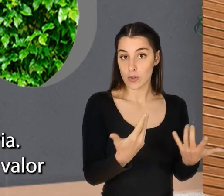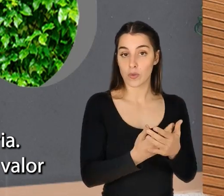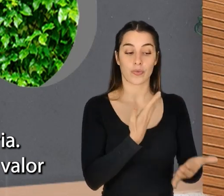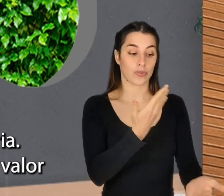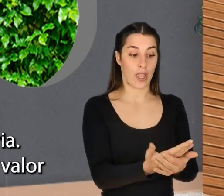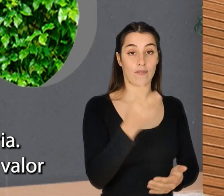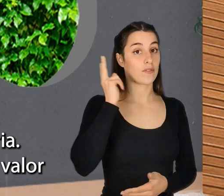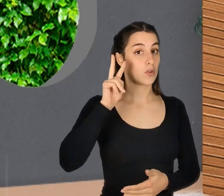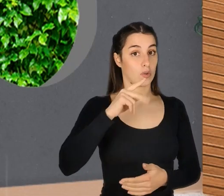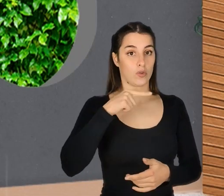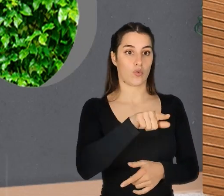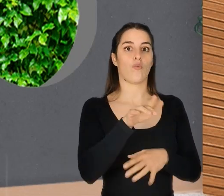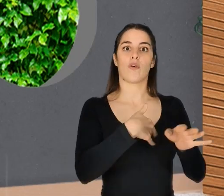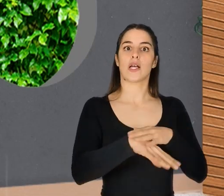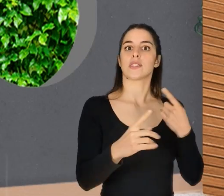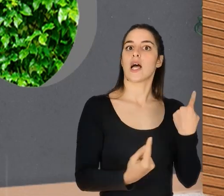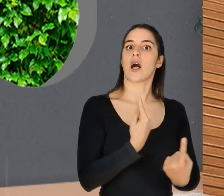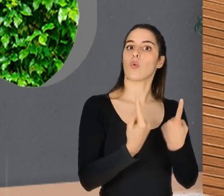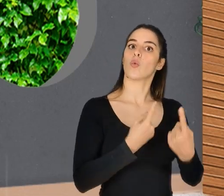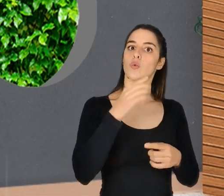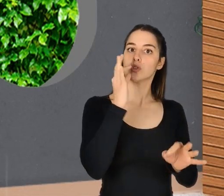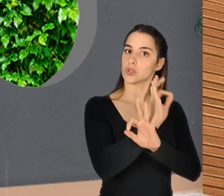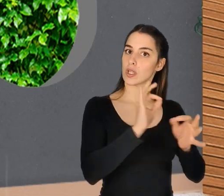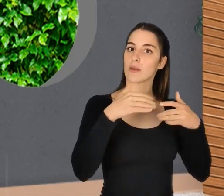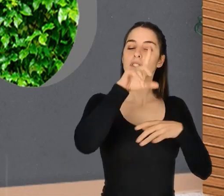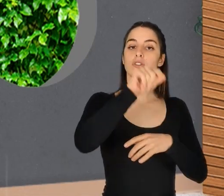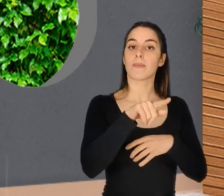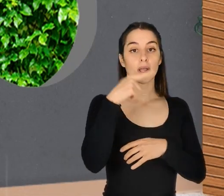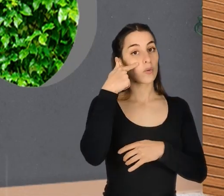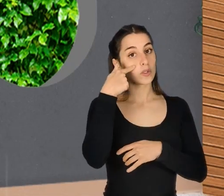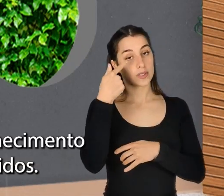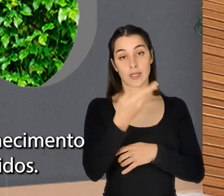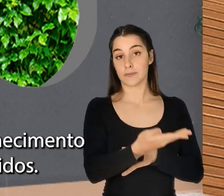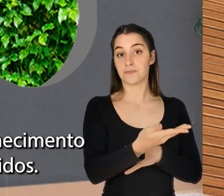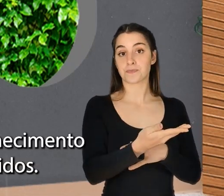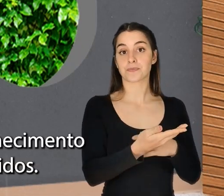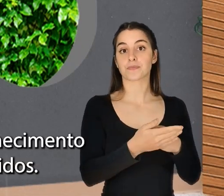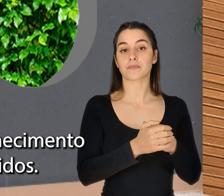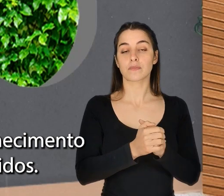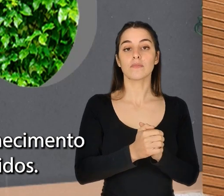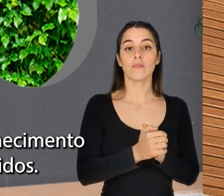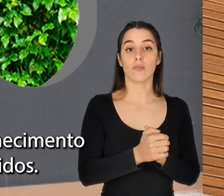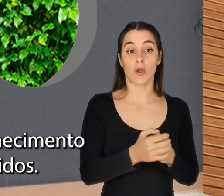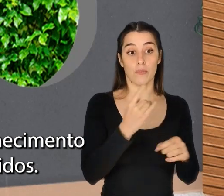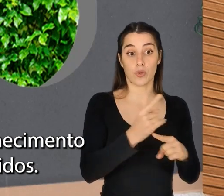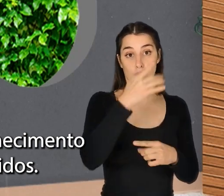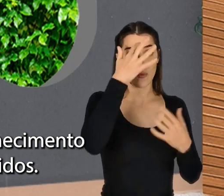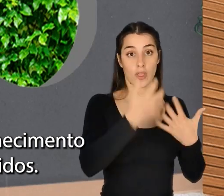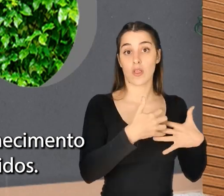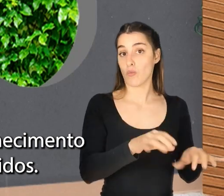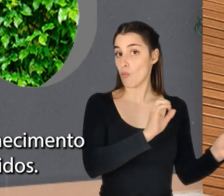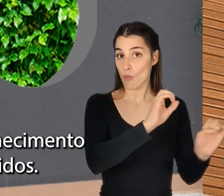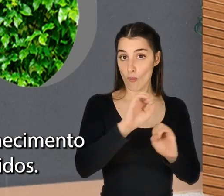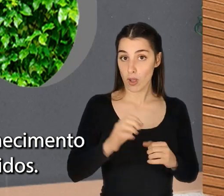dar-te valor quando tu fazes algo excepcional, mas também saber-te reconhecer quando tu fazes aquilo que és pago. Porque, sem dúvida nenhuma, que o